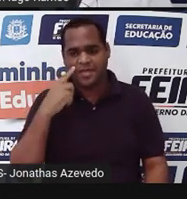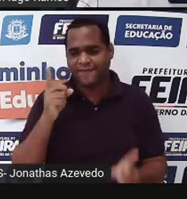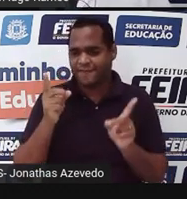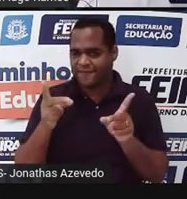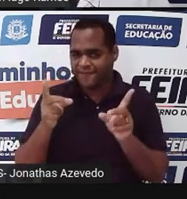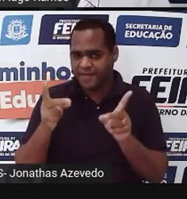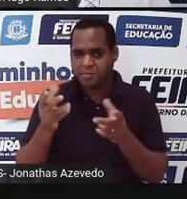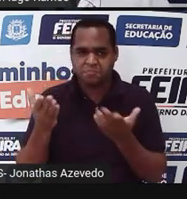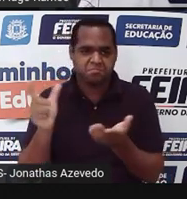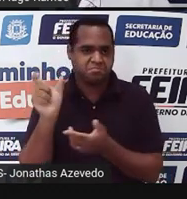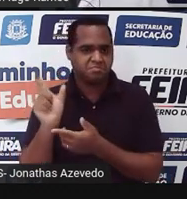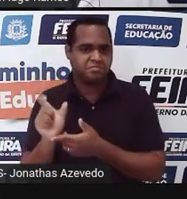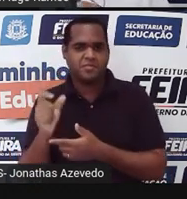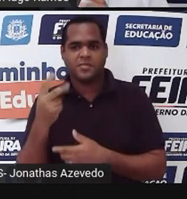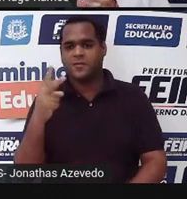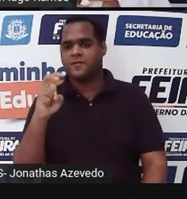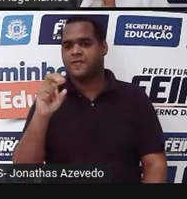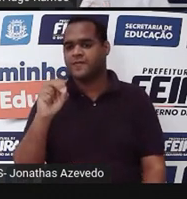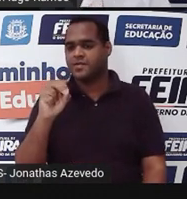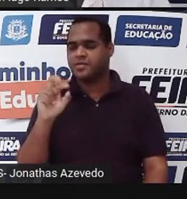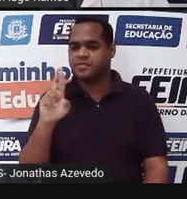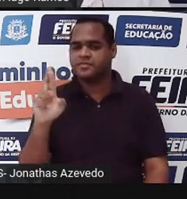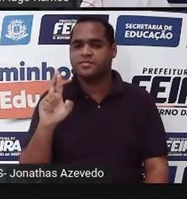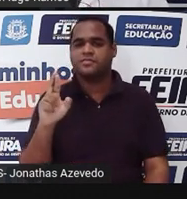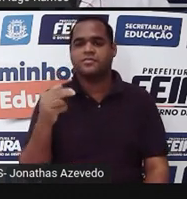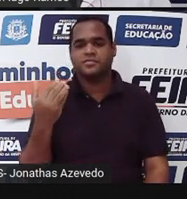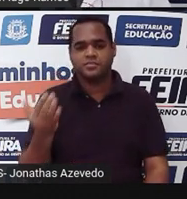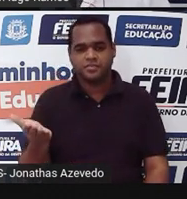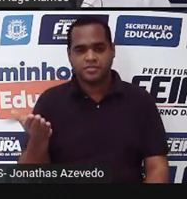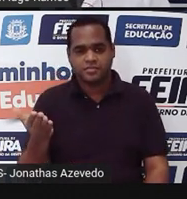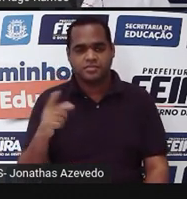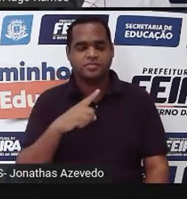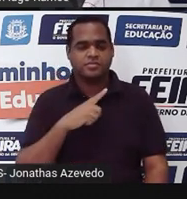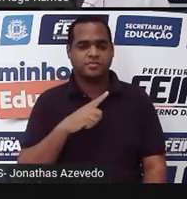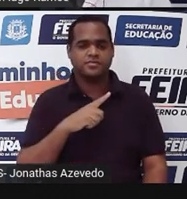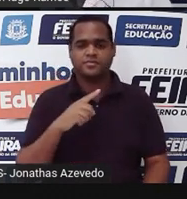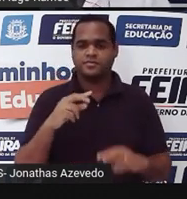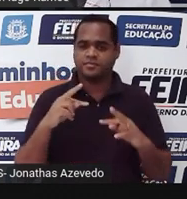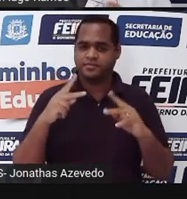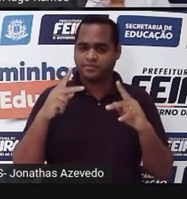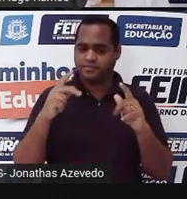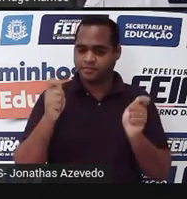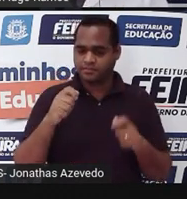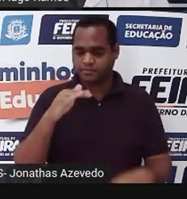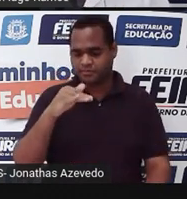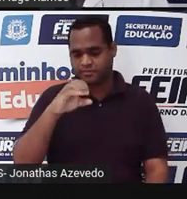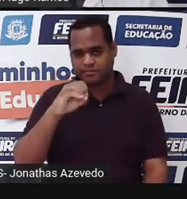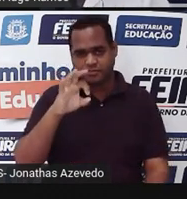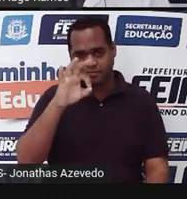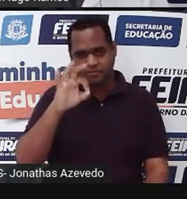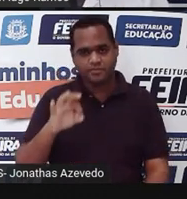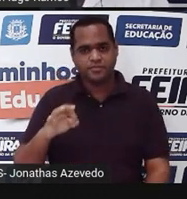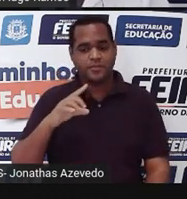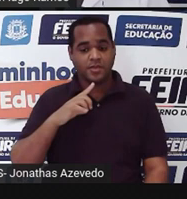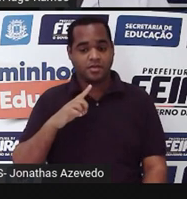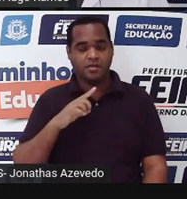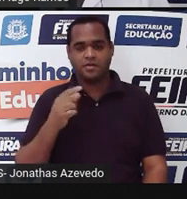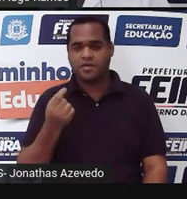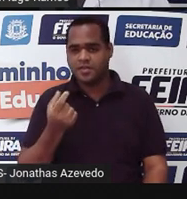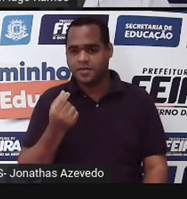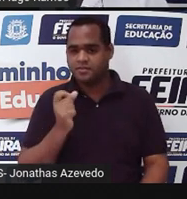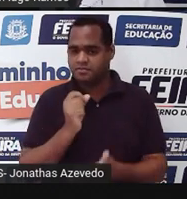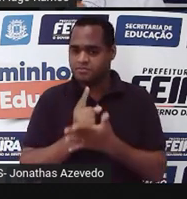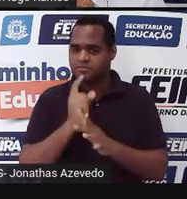venda com um preço de R$250,00 e que tenha sofrido um acréscimo de 10% no seu preço em